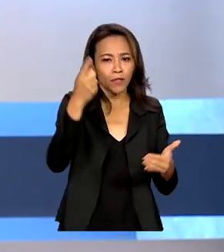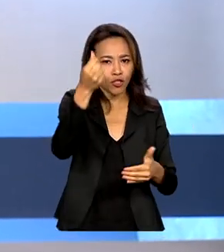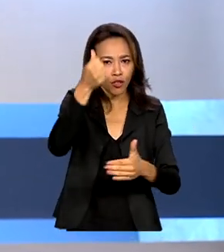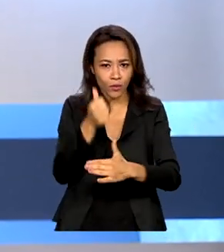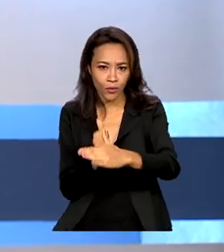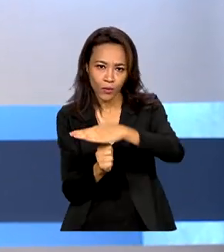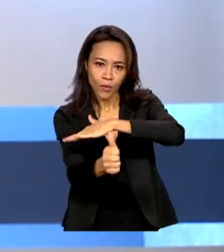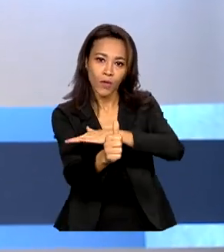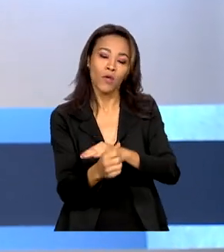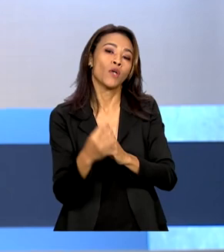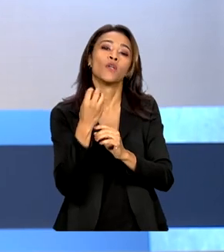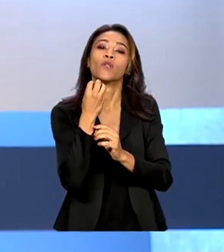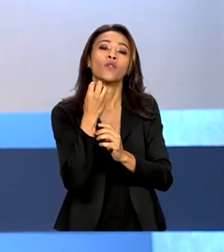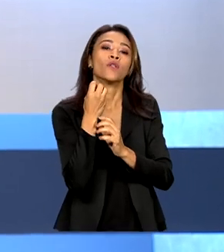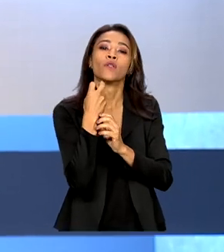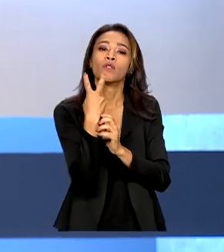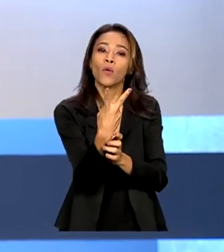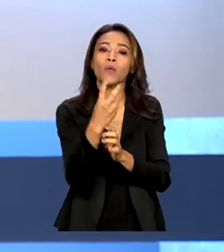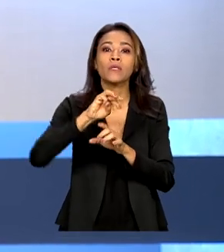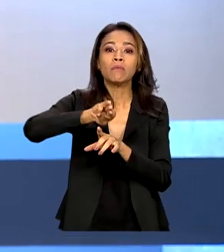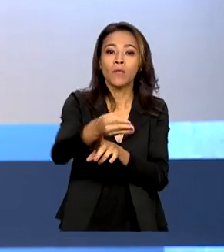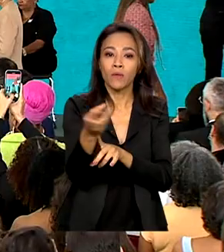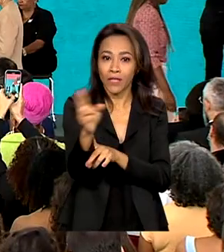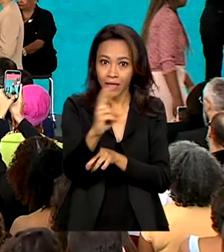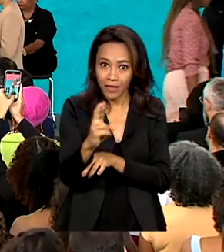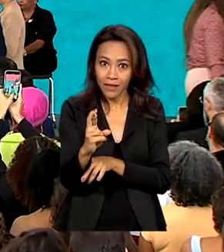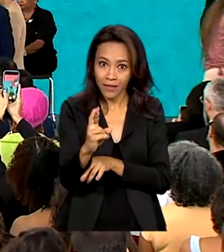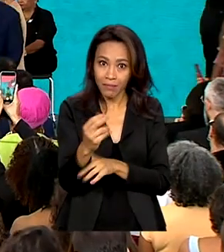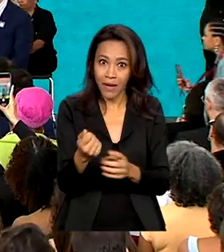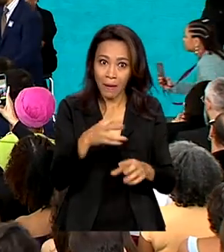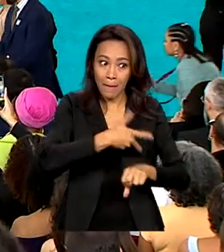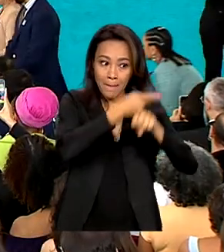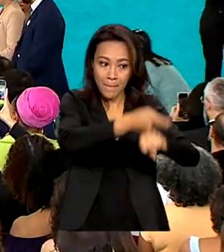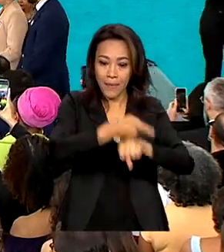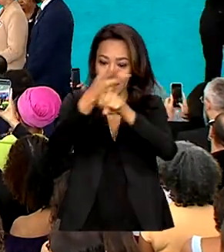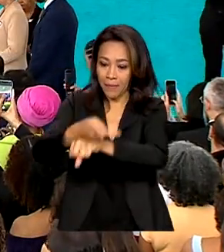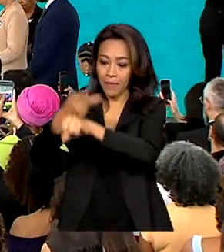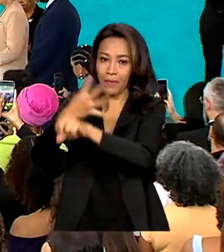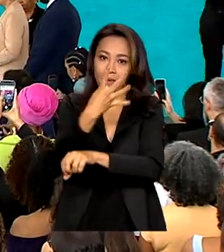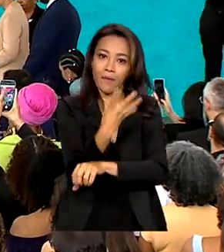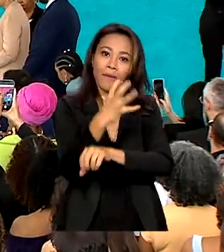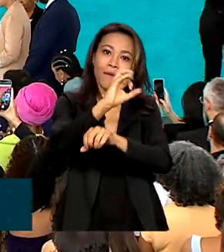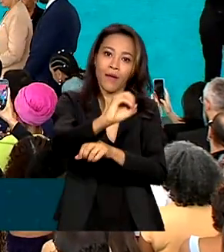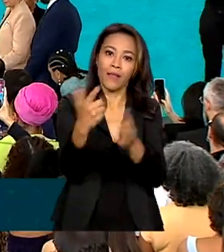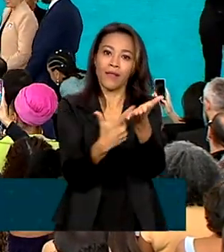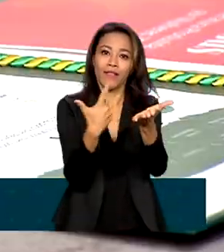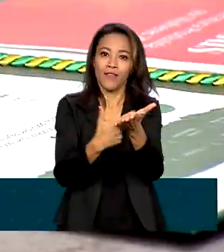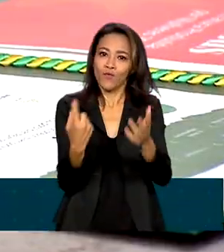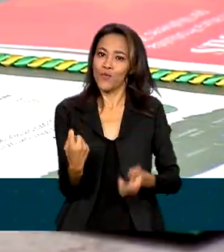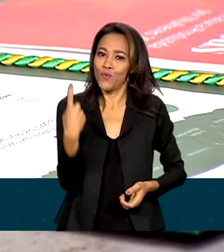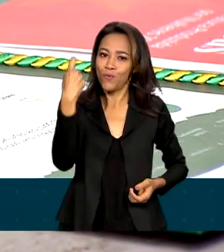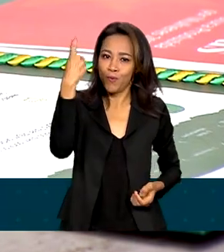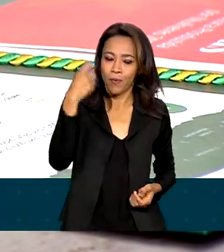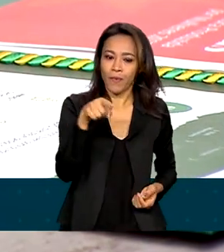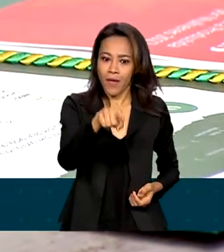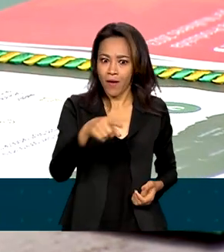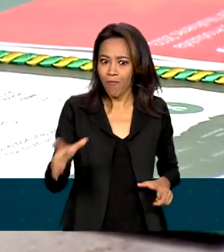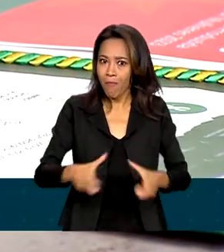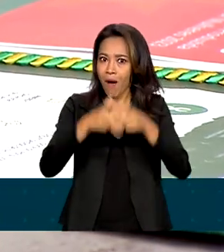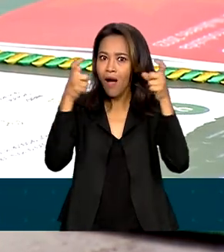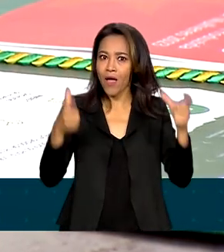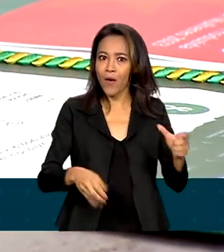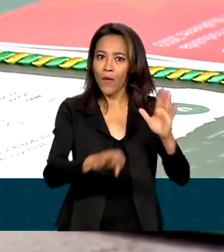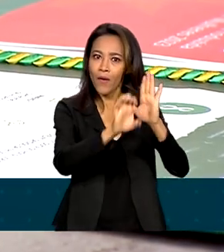de reais para premiar 40 obras inéditas. É o maior edital literário do país para mulheres.